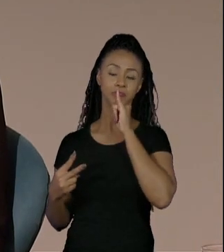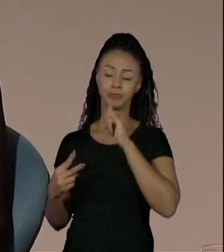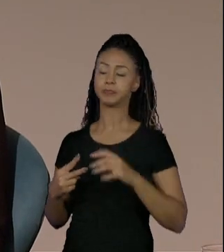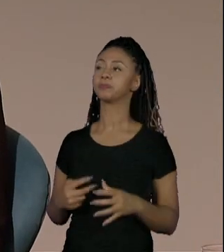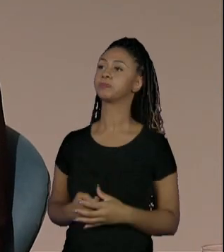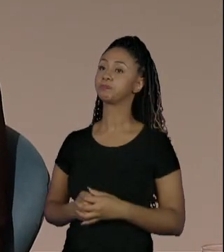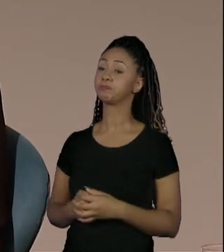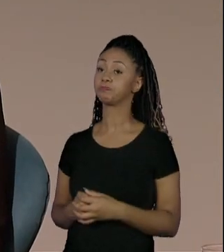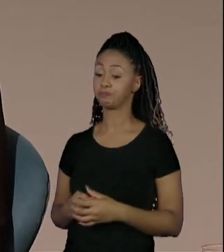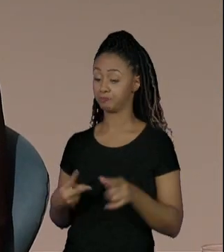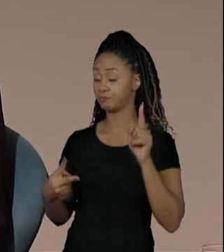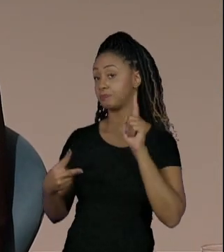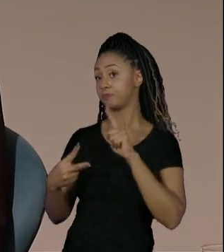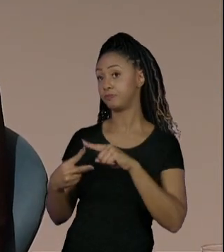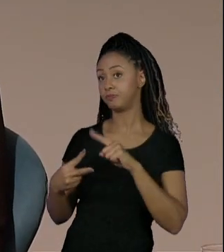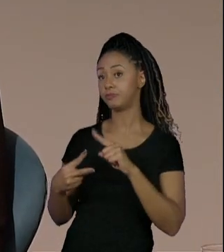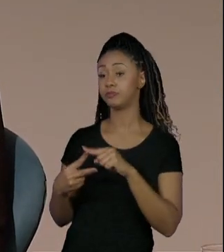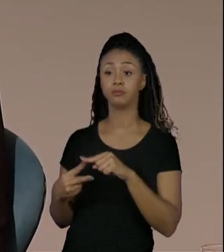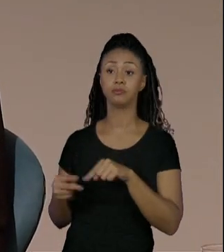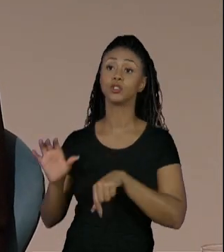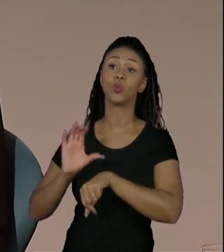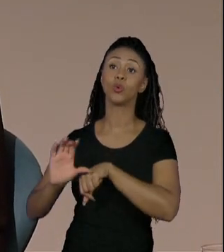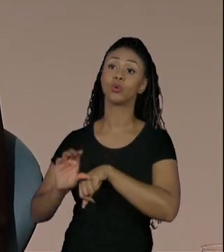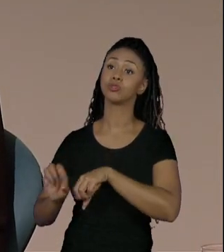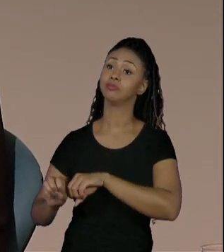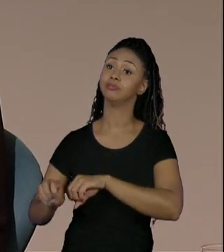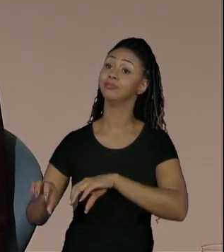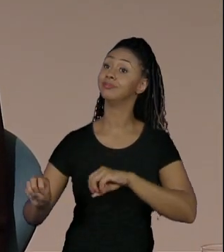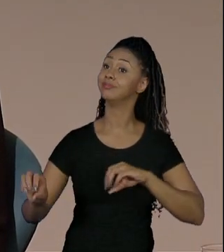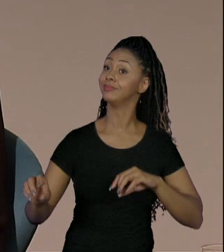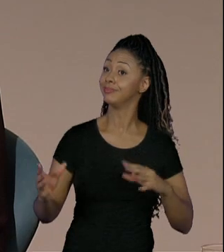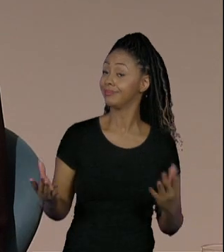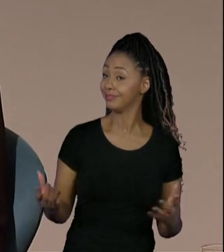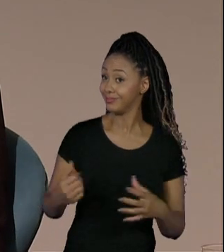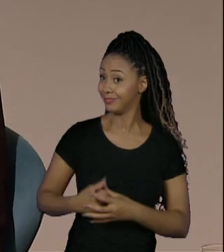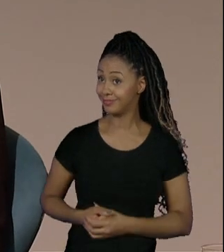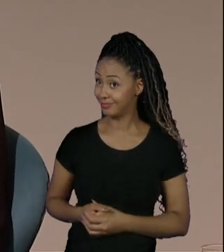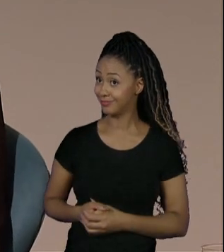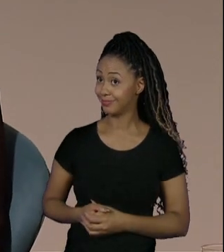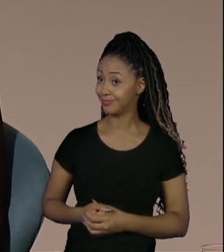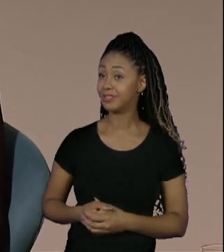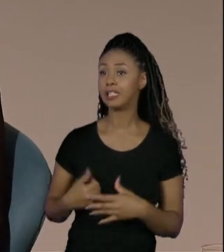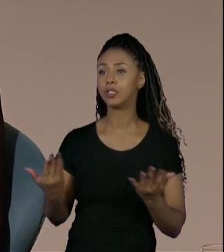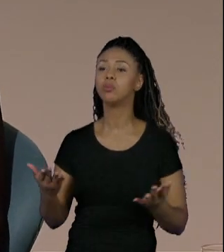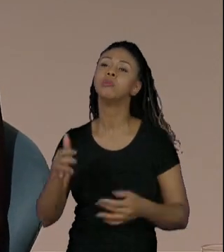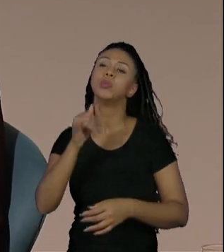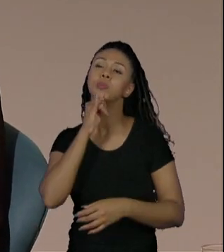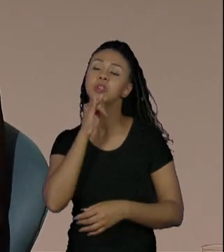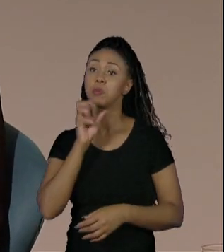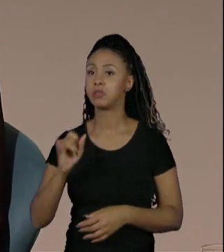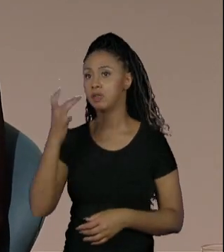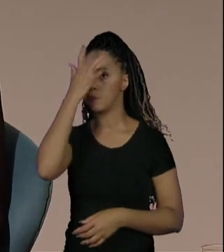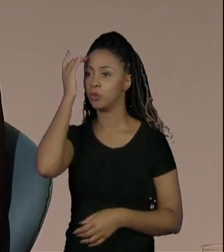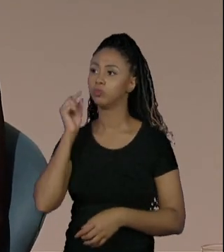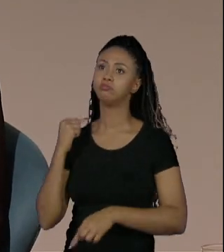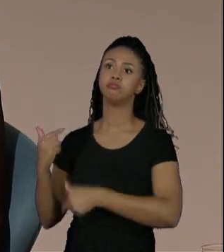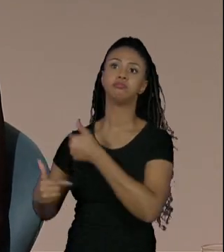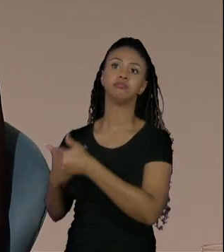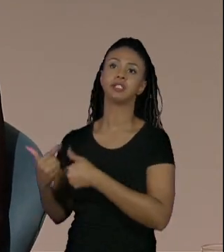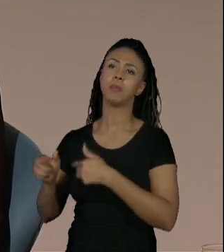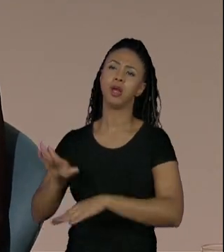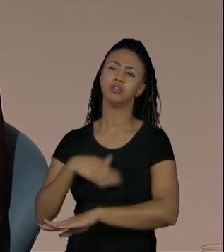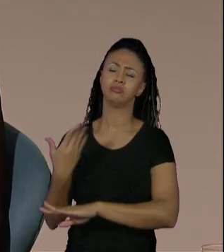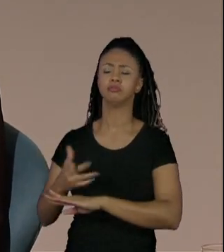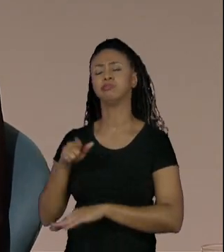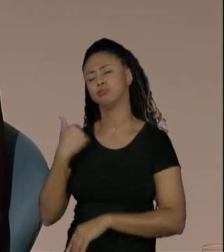que é um curso completamente à distância, né? Então, imagina o seguinte, para alguém que trabalha, né? A gente sabe